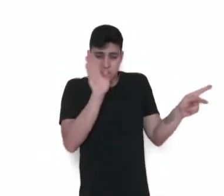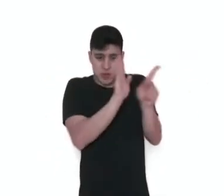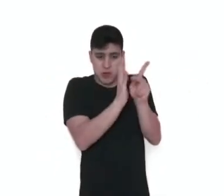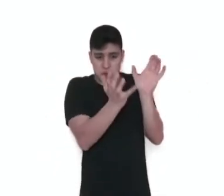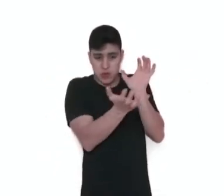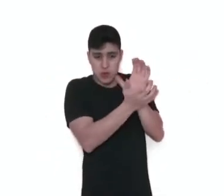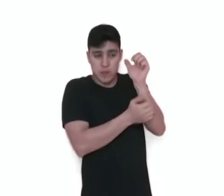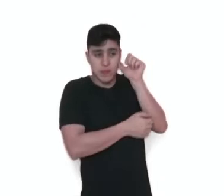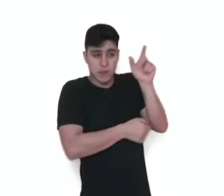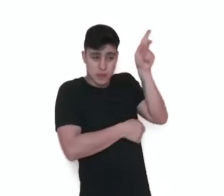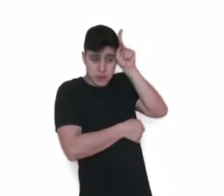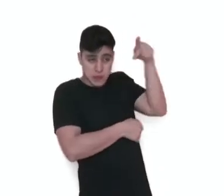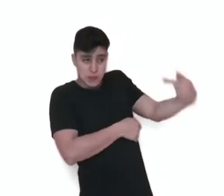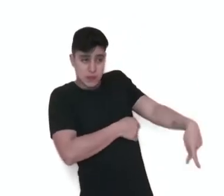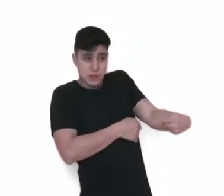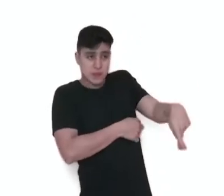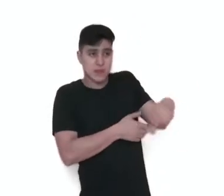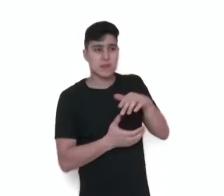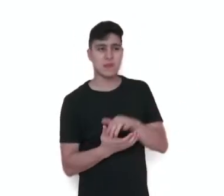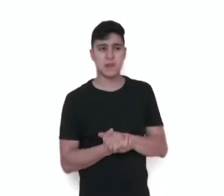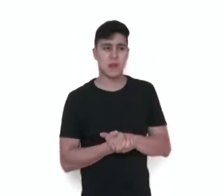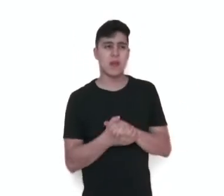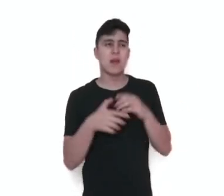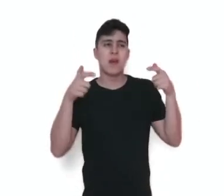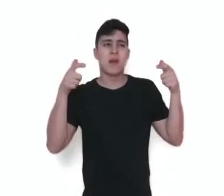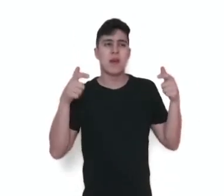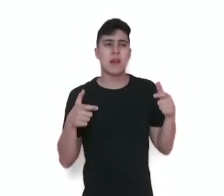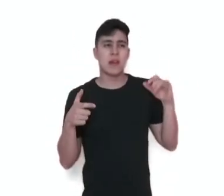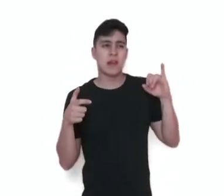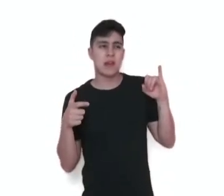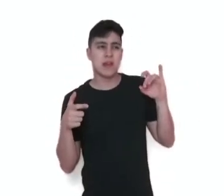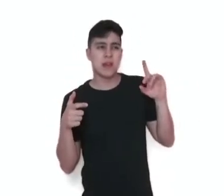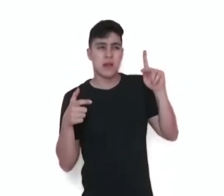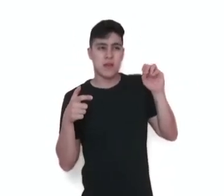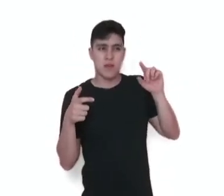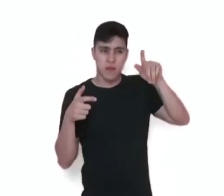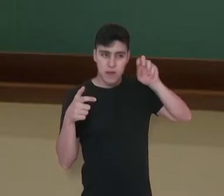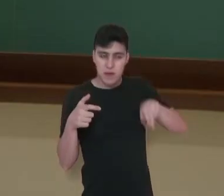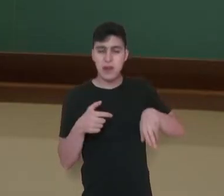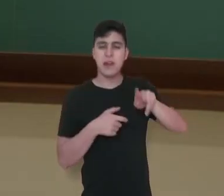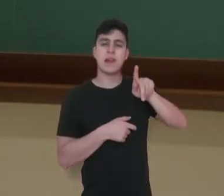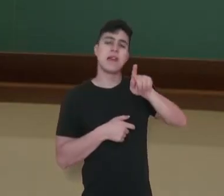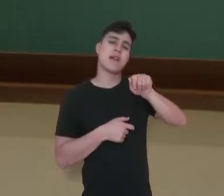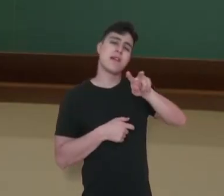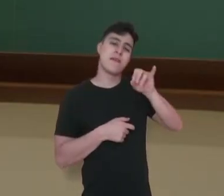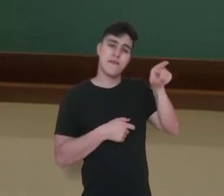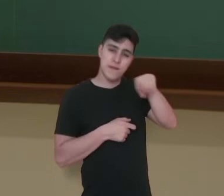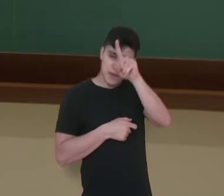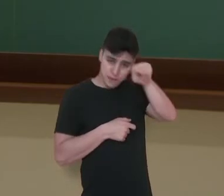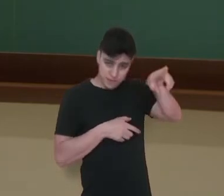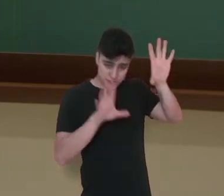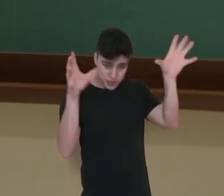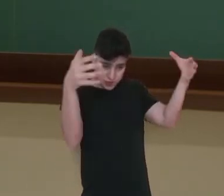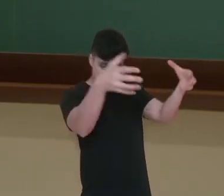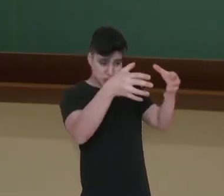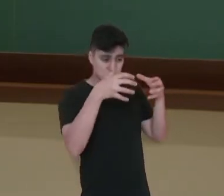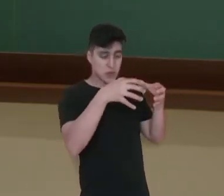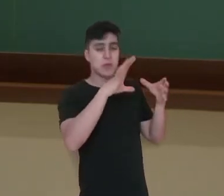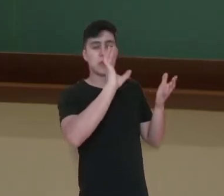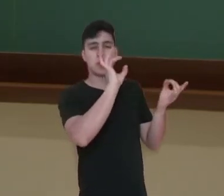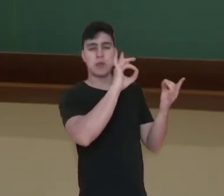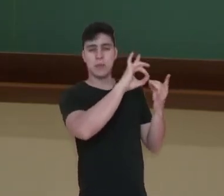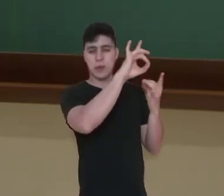comunidade indígena e colenga-avião, de Rondônia, no norte do Brasil. Esta é de uma região específica. Imagine